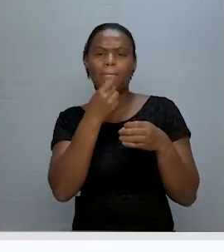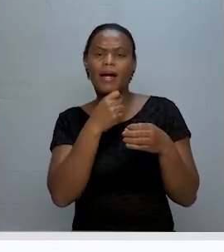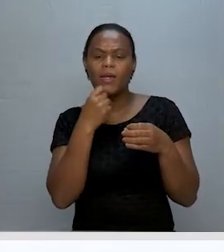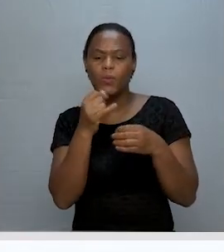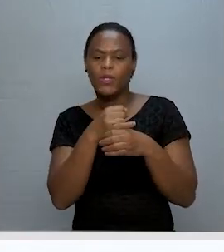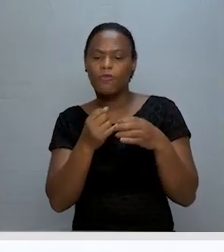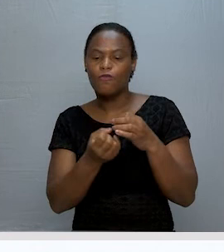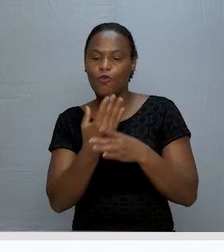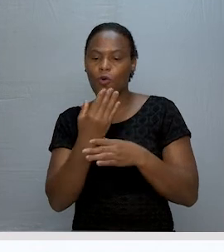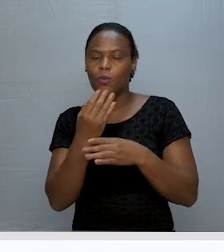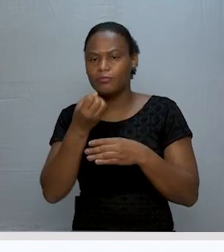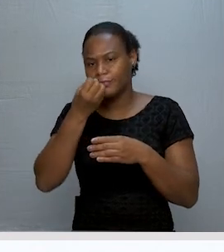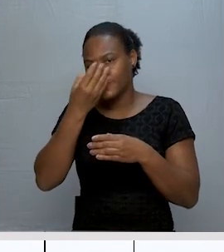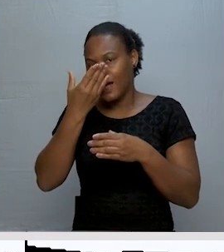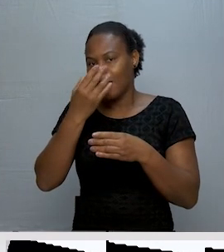Bravo e Santiago.